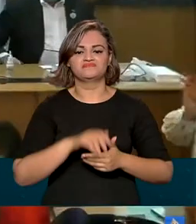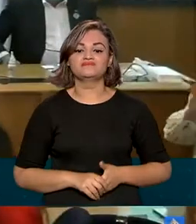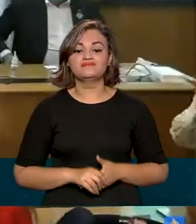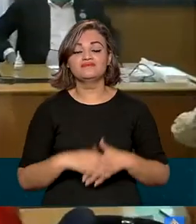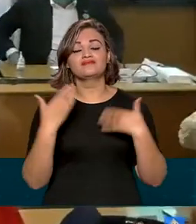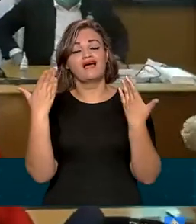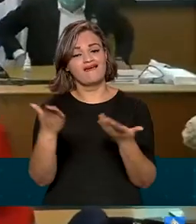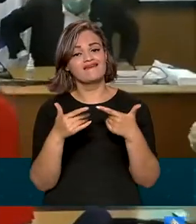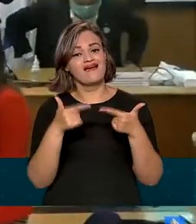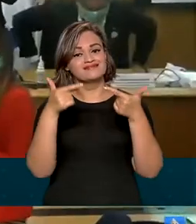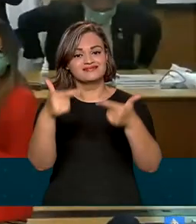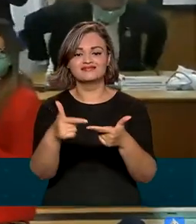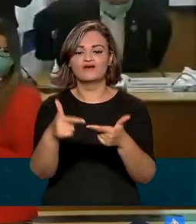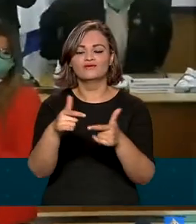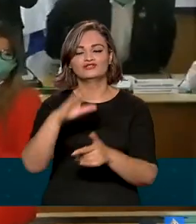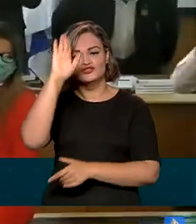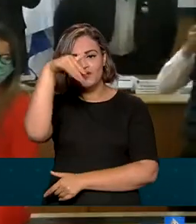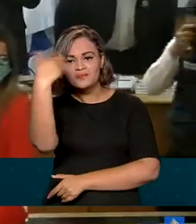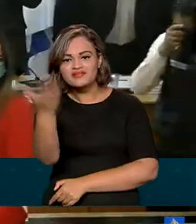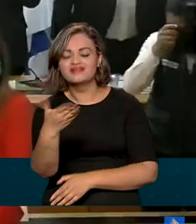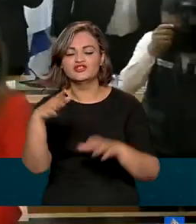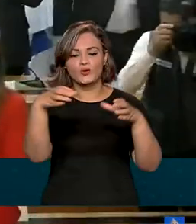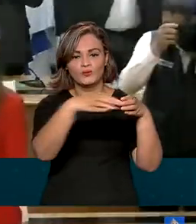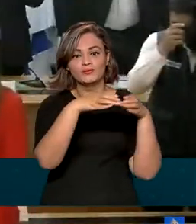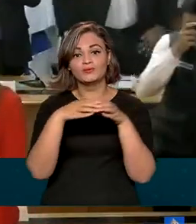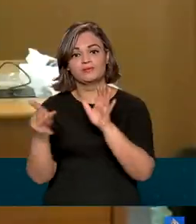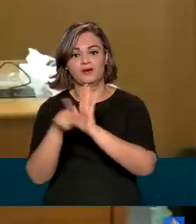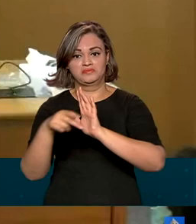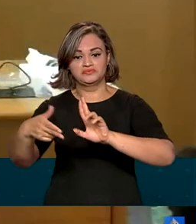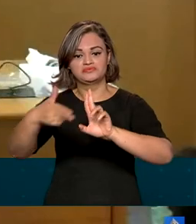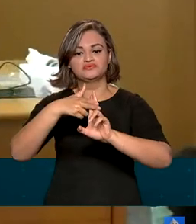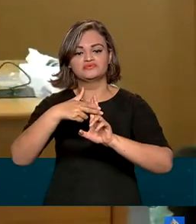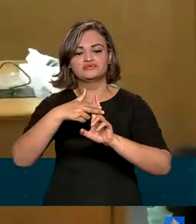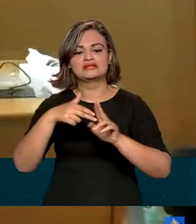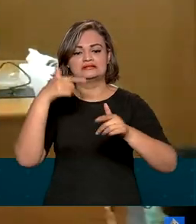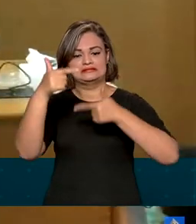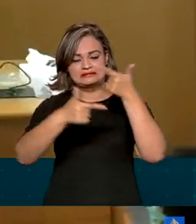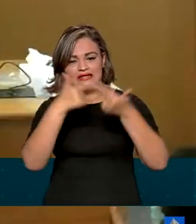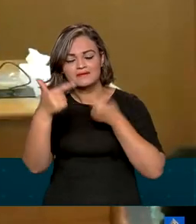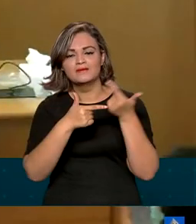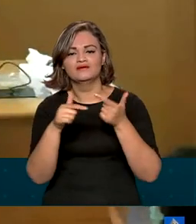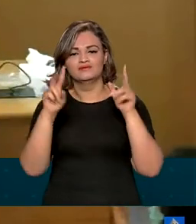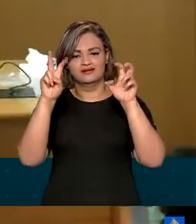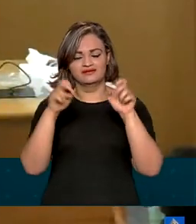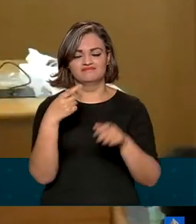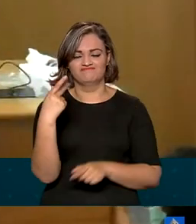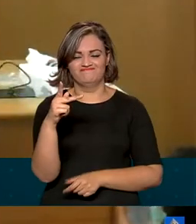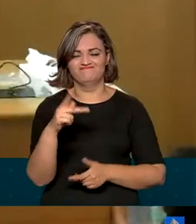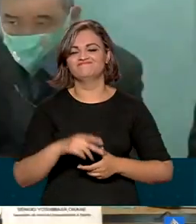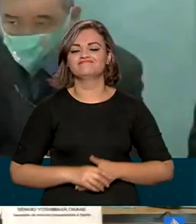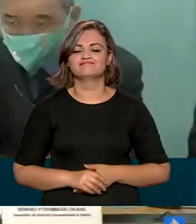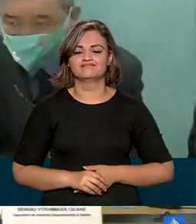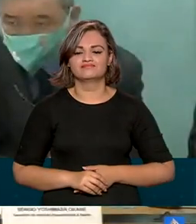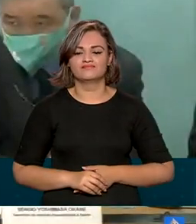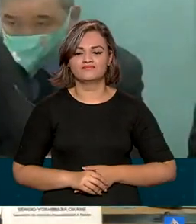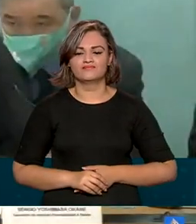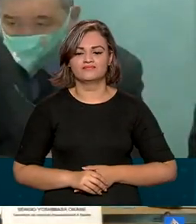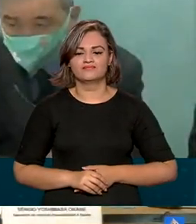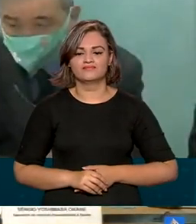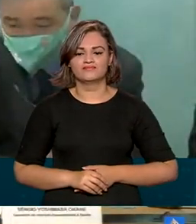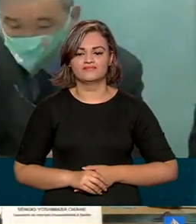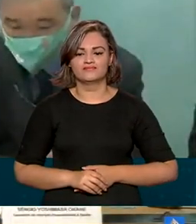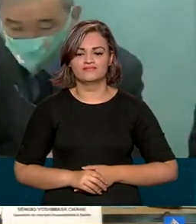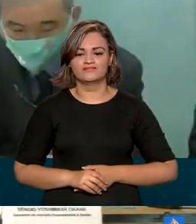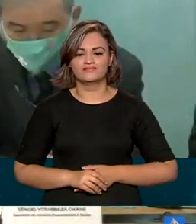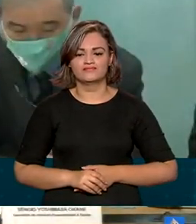Daí a iniciativa de homenagear equipes do SUS que se destacaram nesse tipo de assistência. O enfrentamento